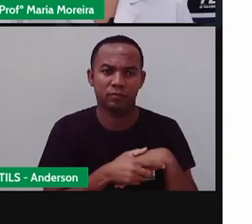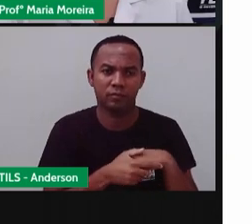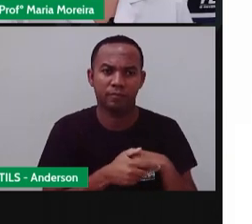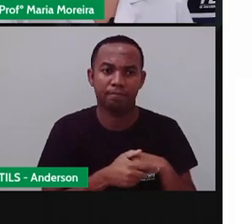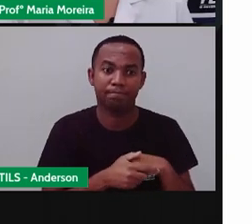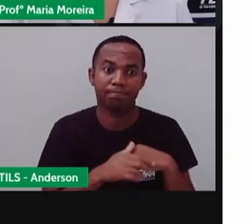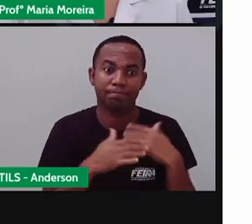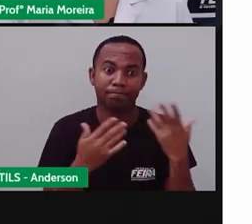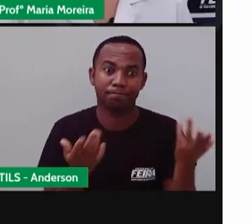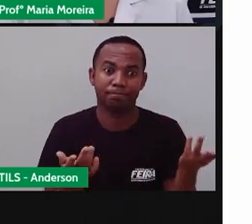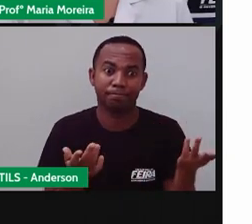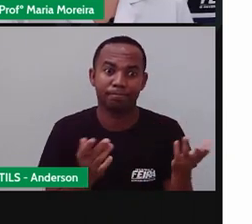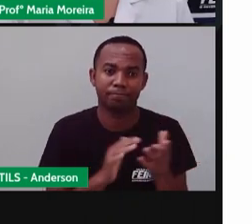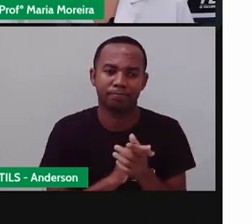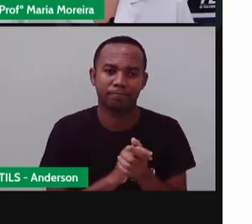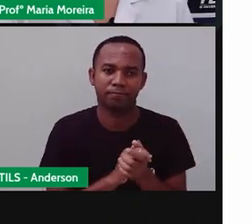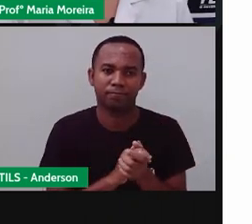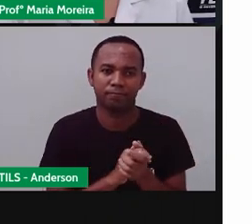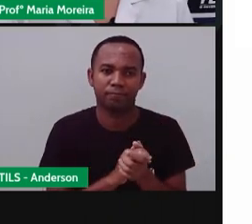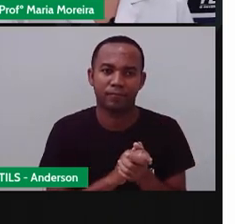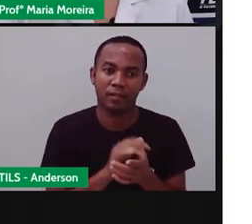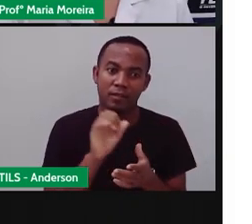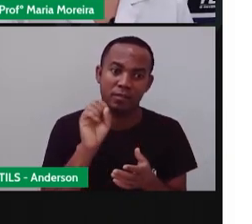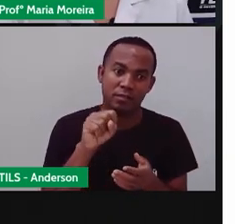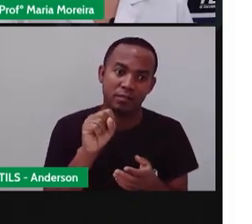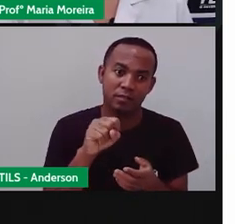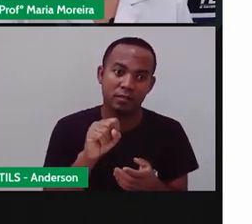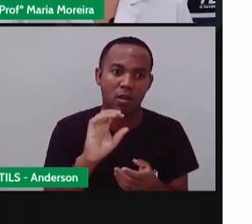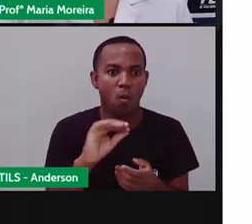E aí? É, Anderson?